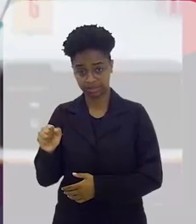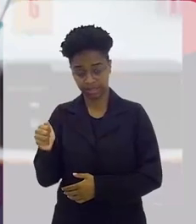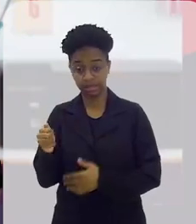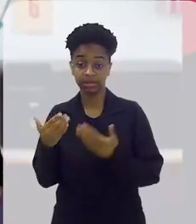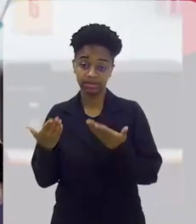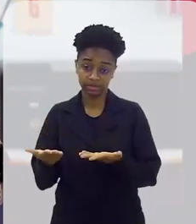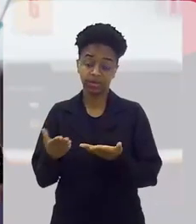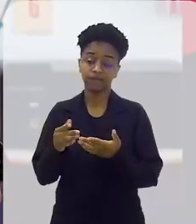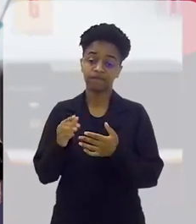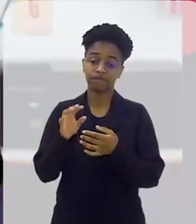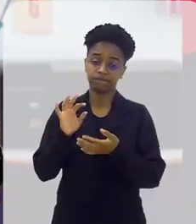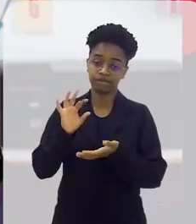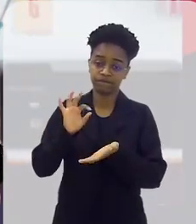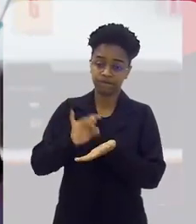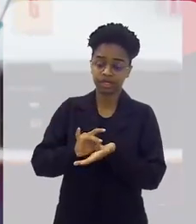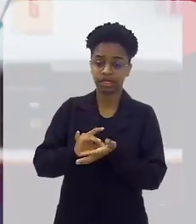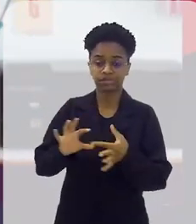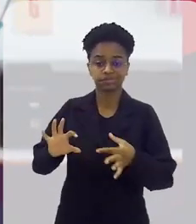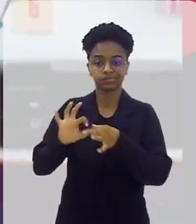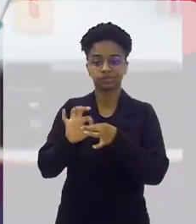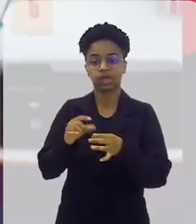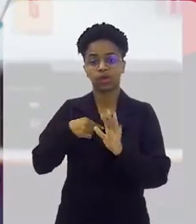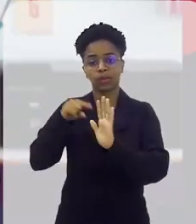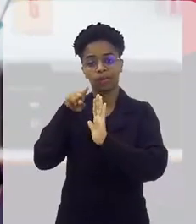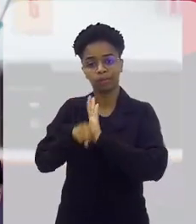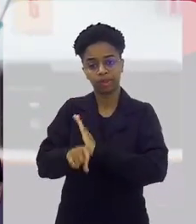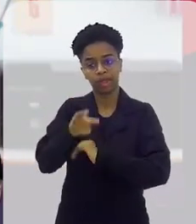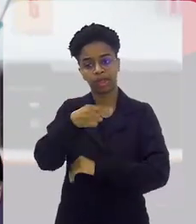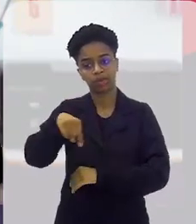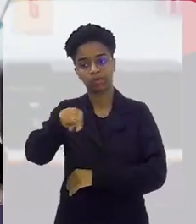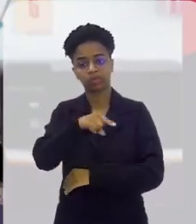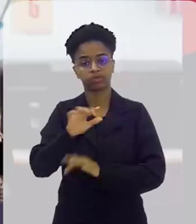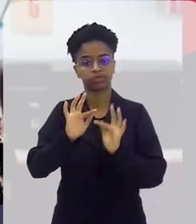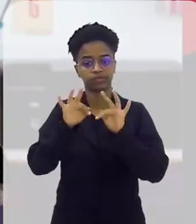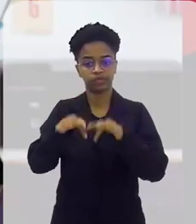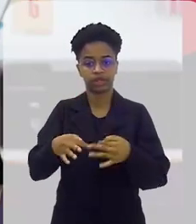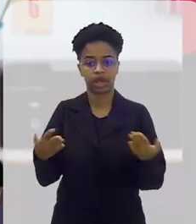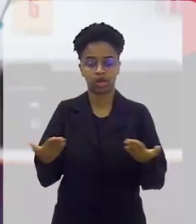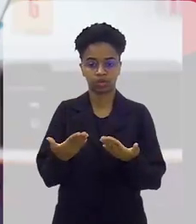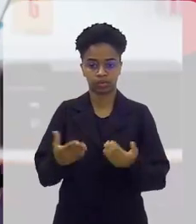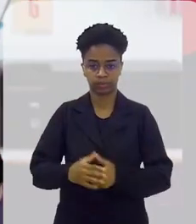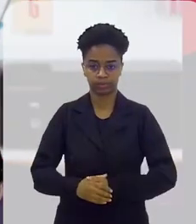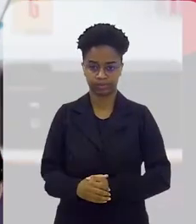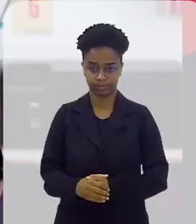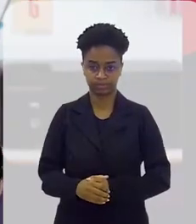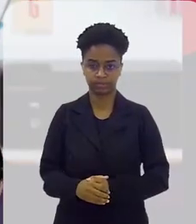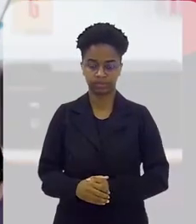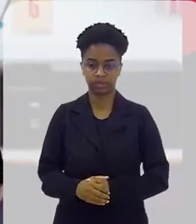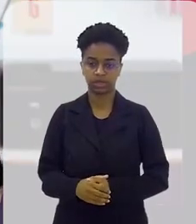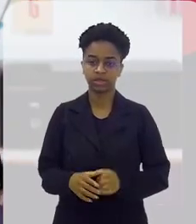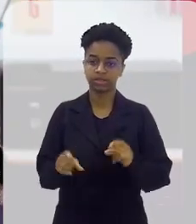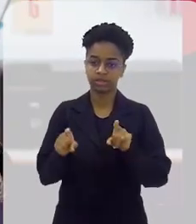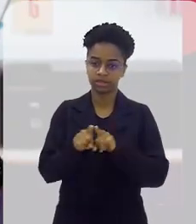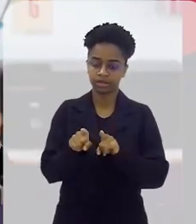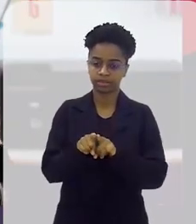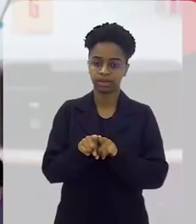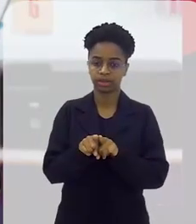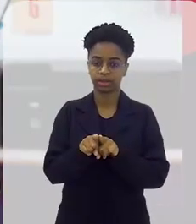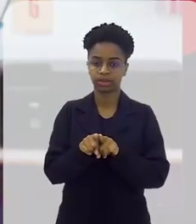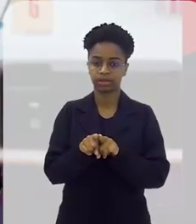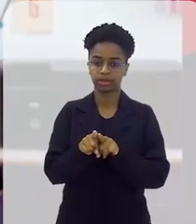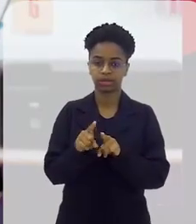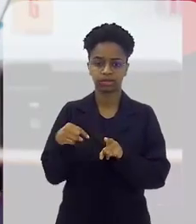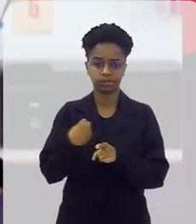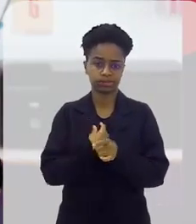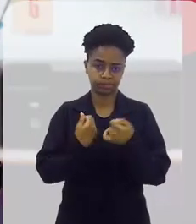na verdade puxa a pergunta que eu queria trazer para a gente encerrar o programa e que fica também